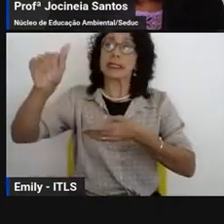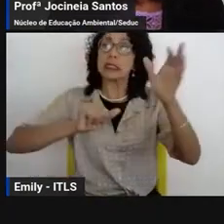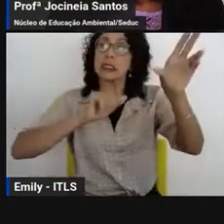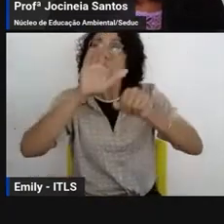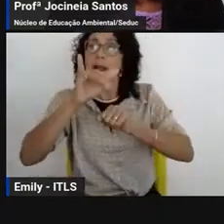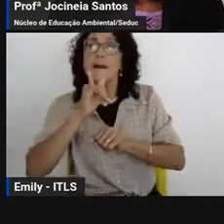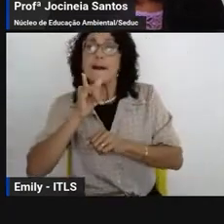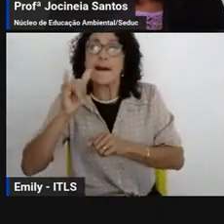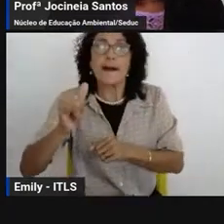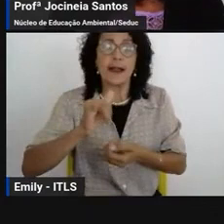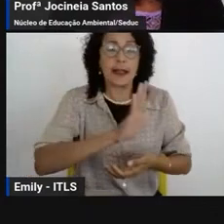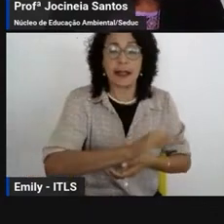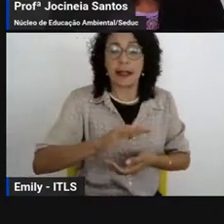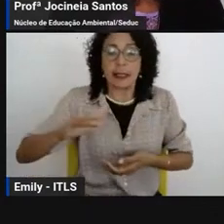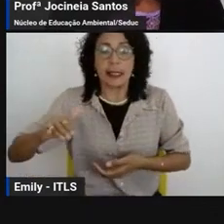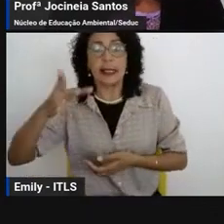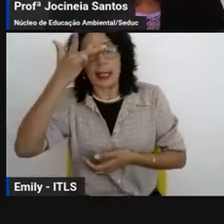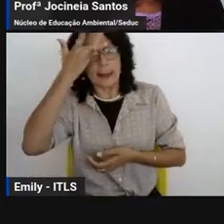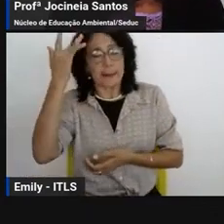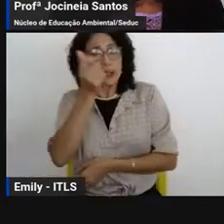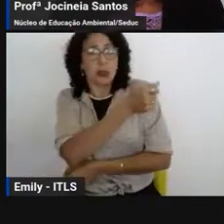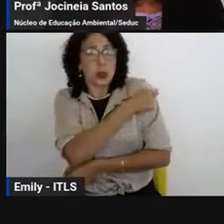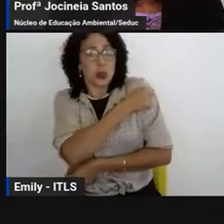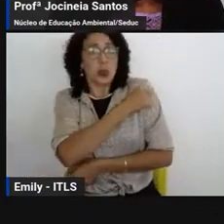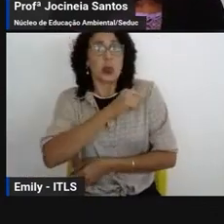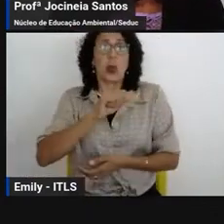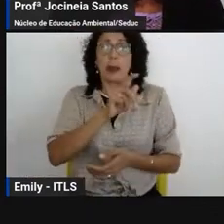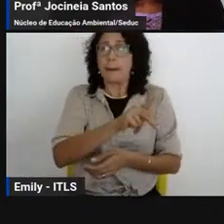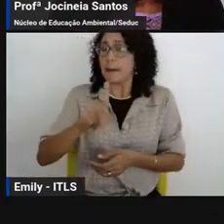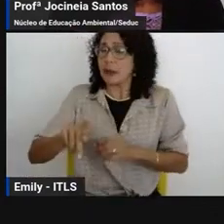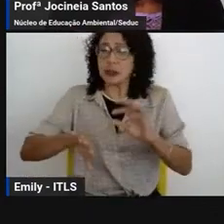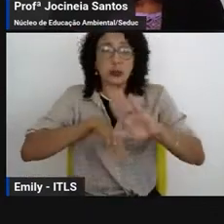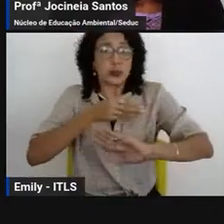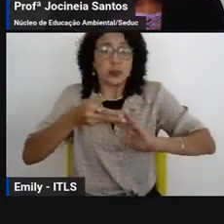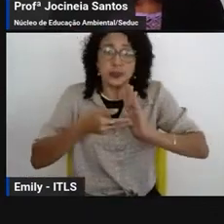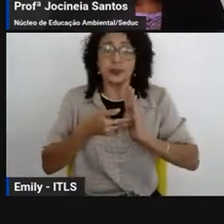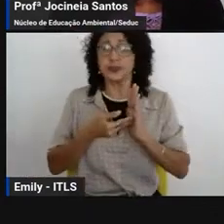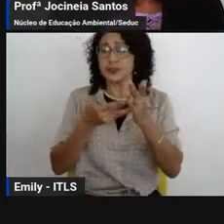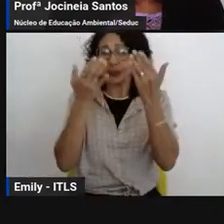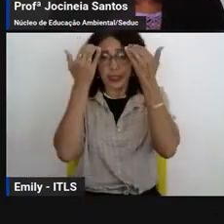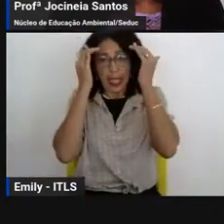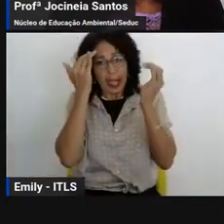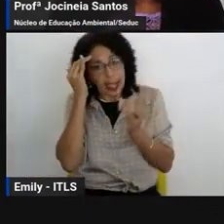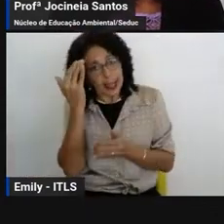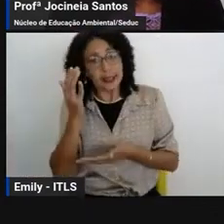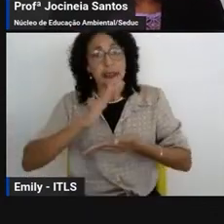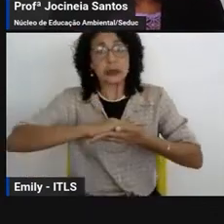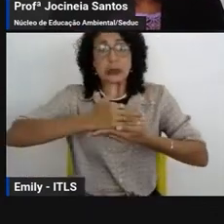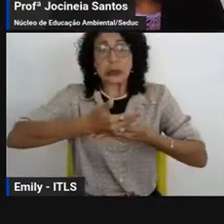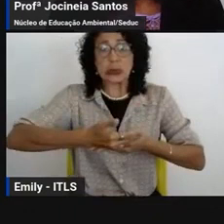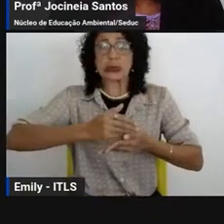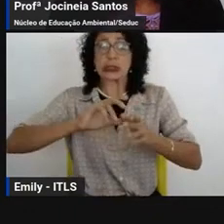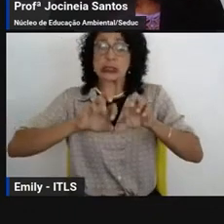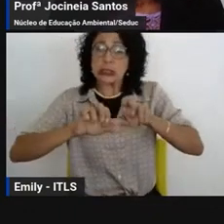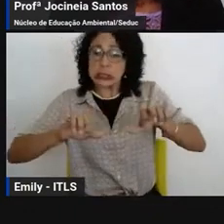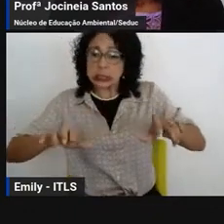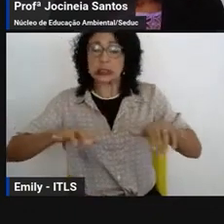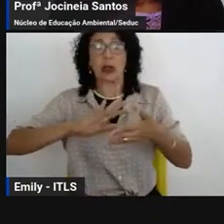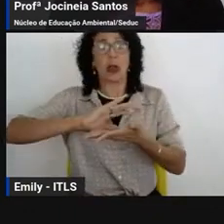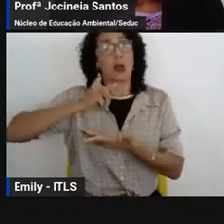unidades de ensino a fim de fomentar a formação socioambiental da comunidade escolar sabendo o quanto é importante